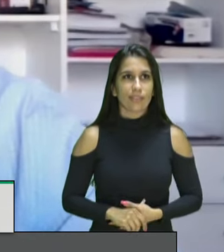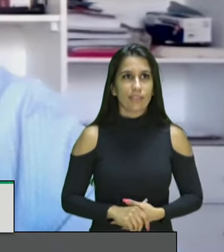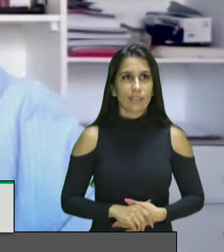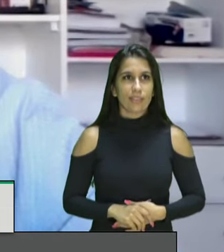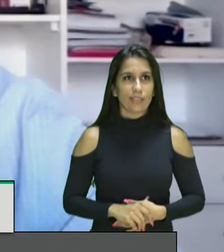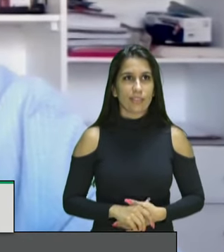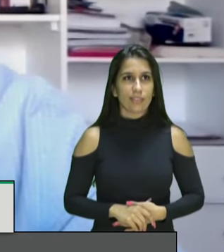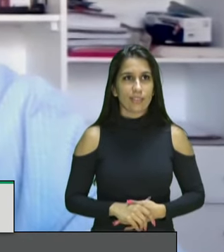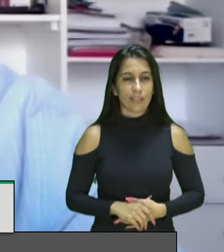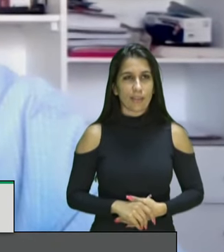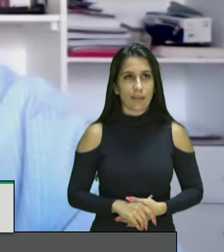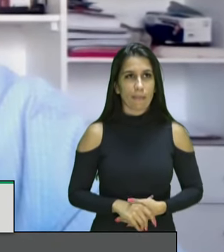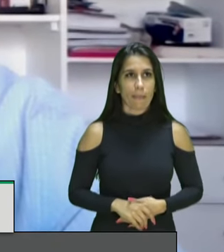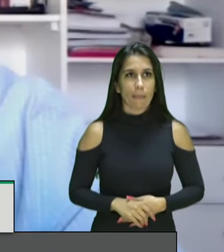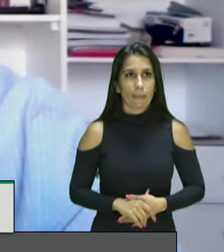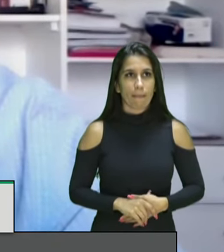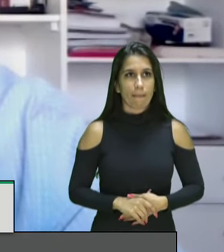Júnior